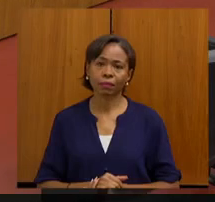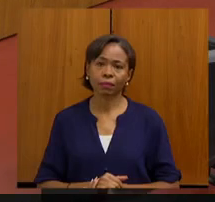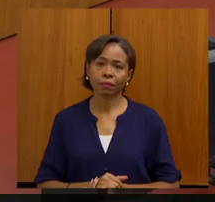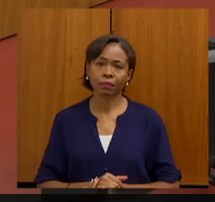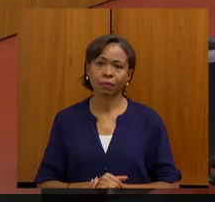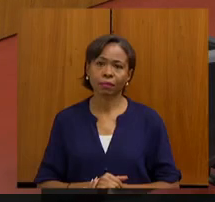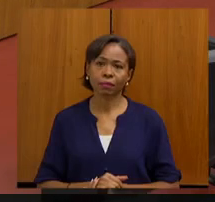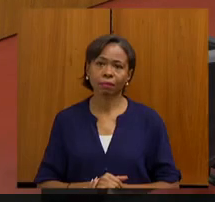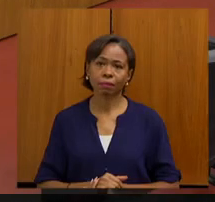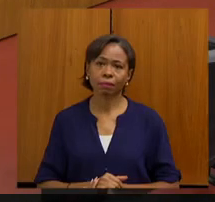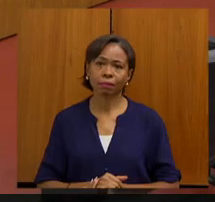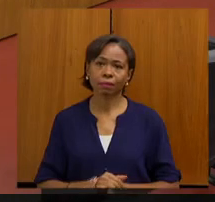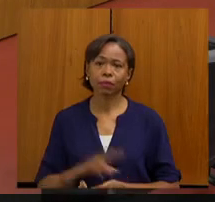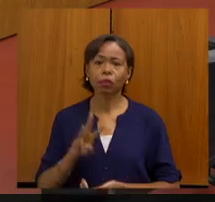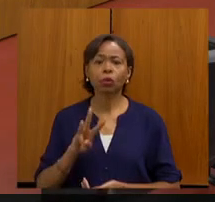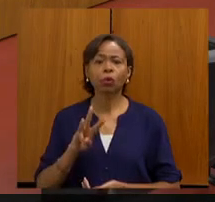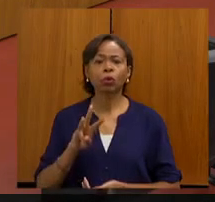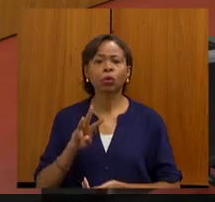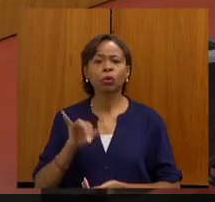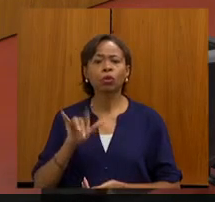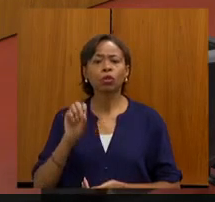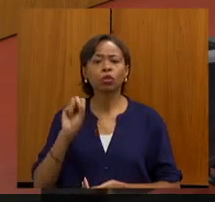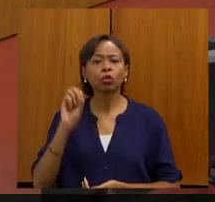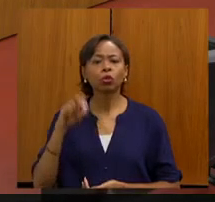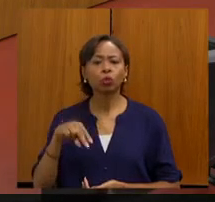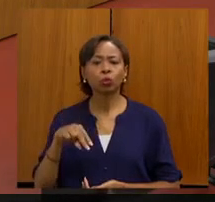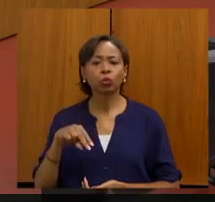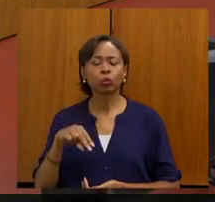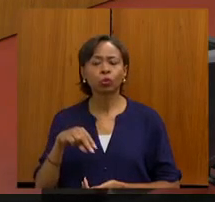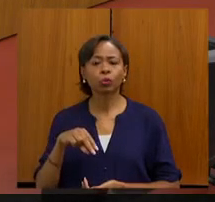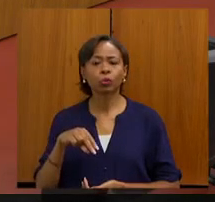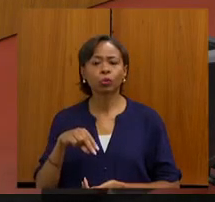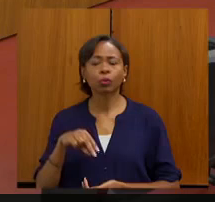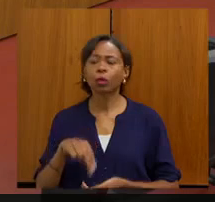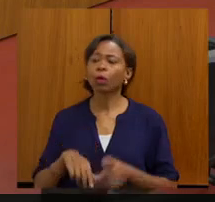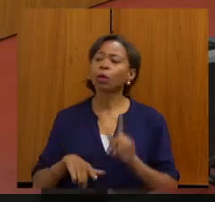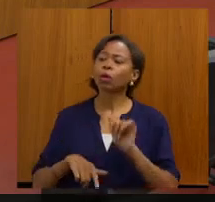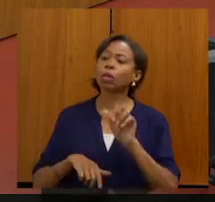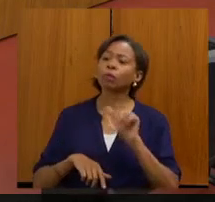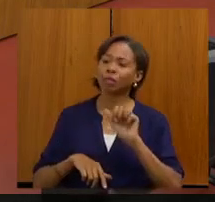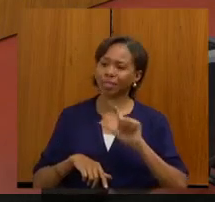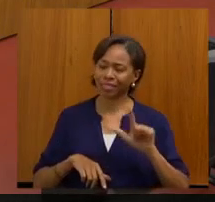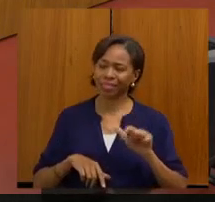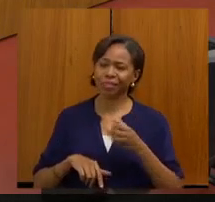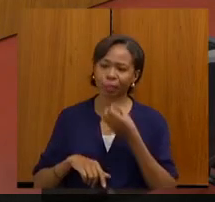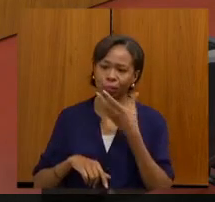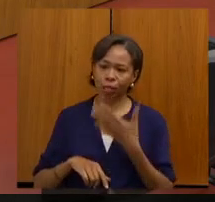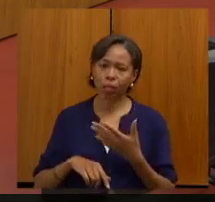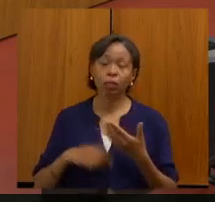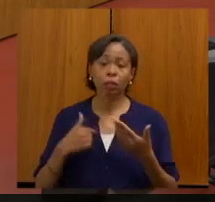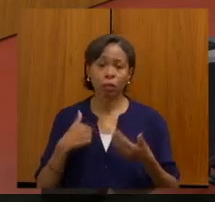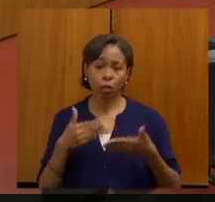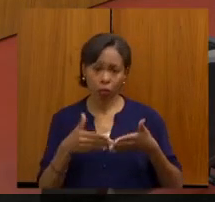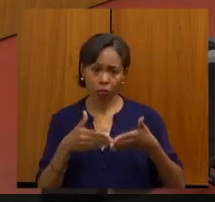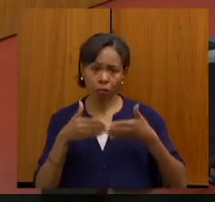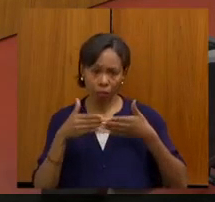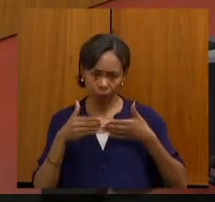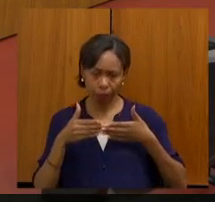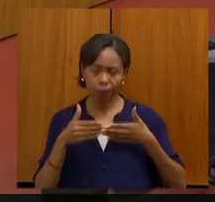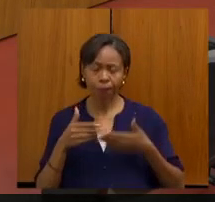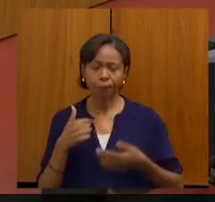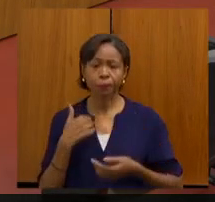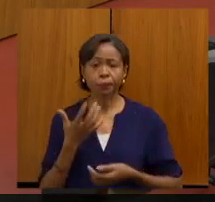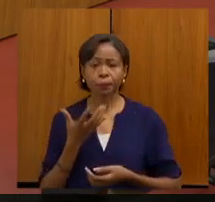Doutor Wilson. Olá. Gabriel. Tudo bom, doutor Gabriel? Com a sua licença, eu gostaria de